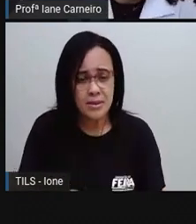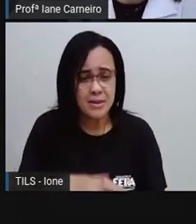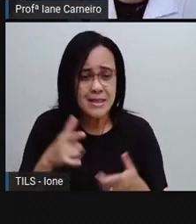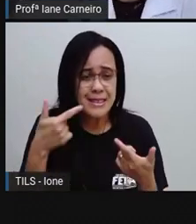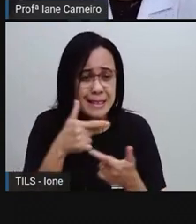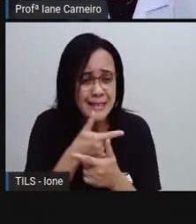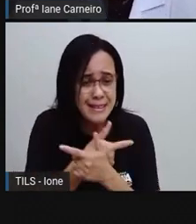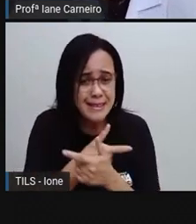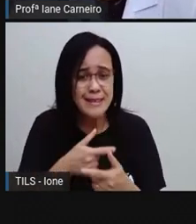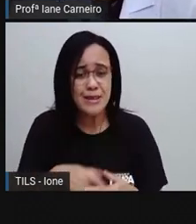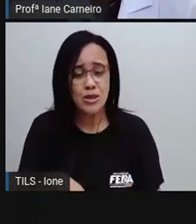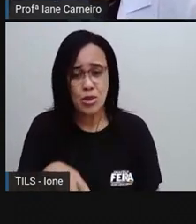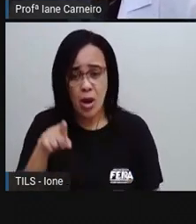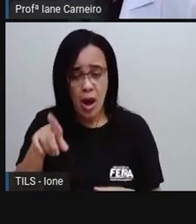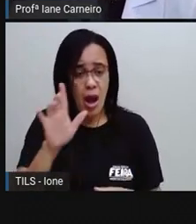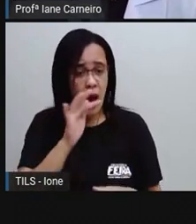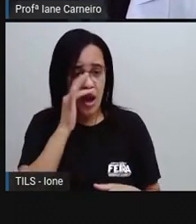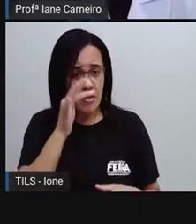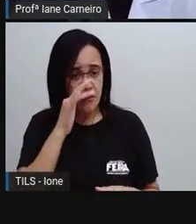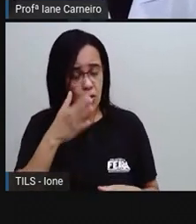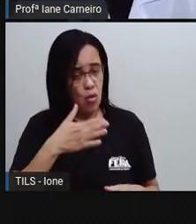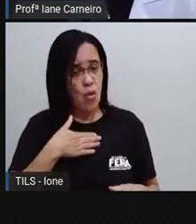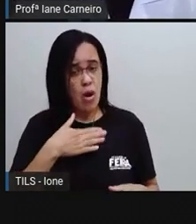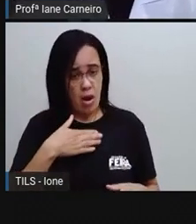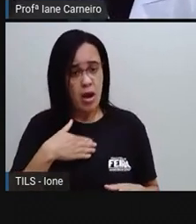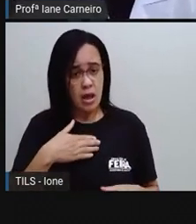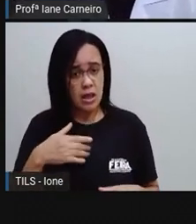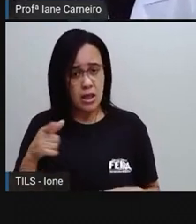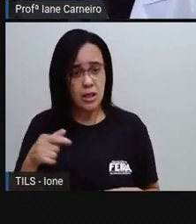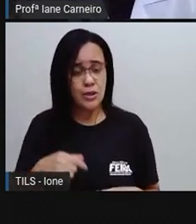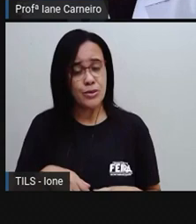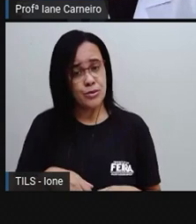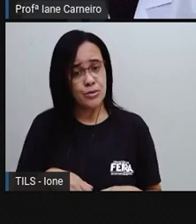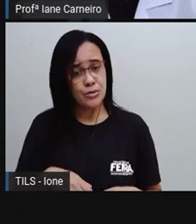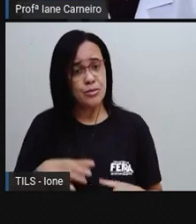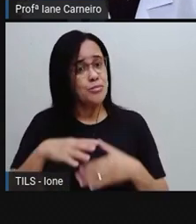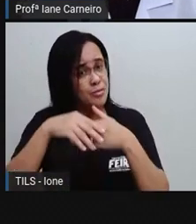Ah, muito prazer. Eu sou a gotinha Plim Plim.